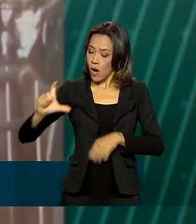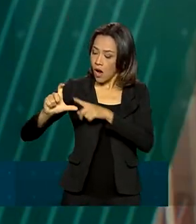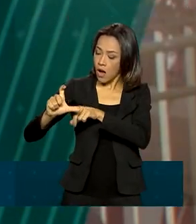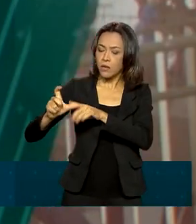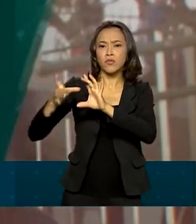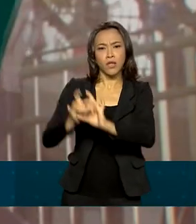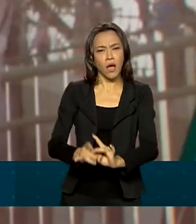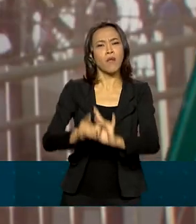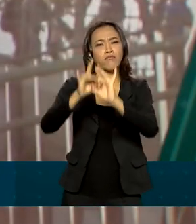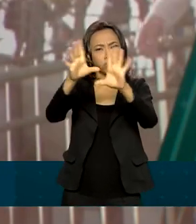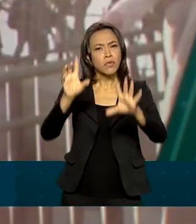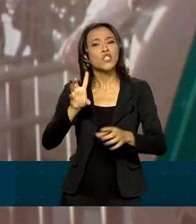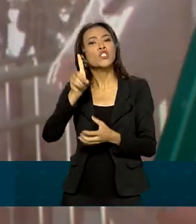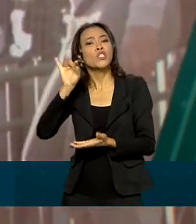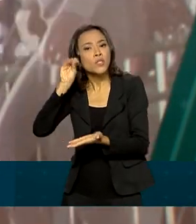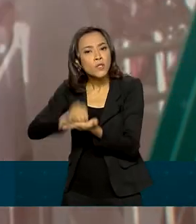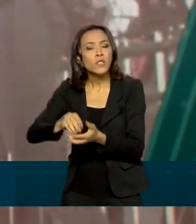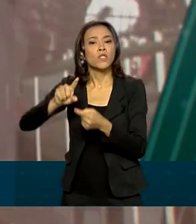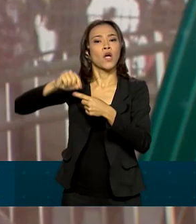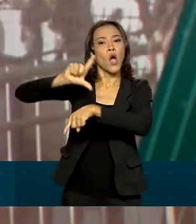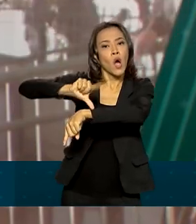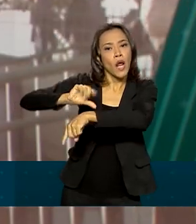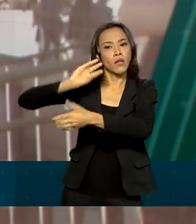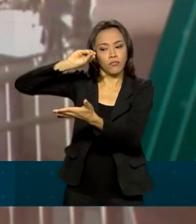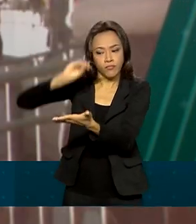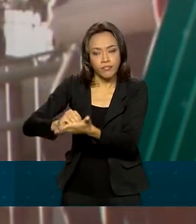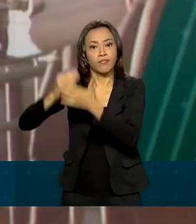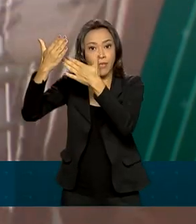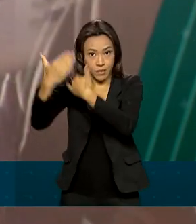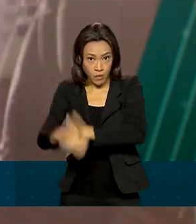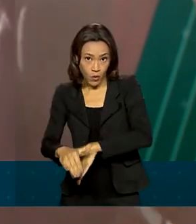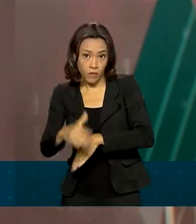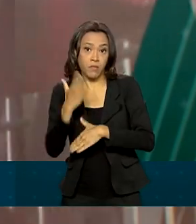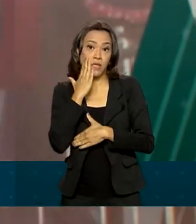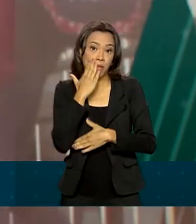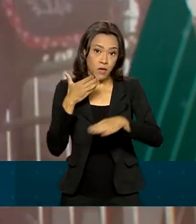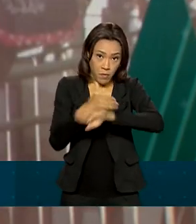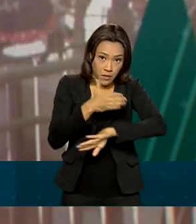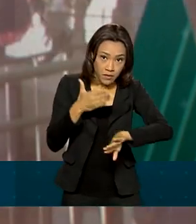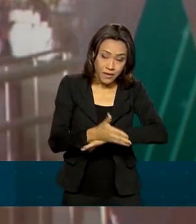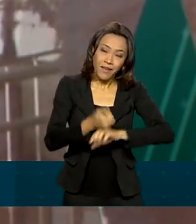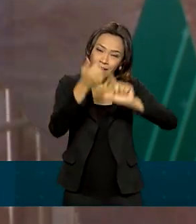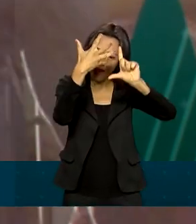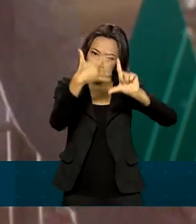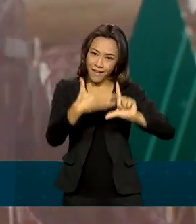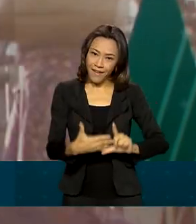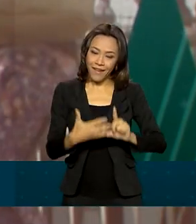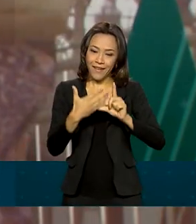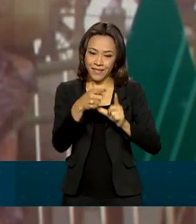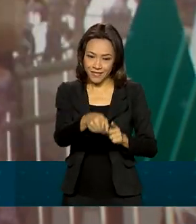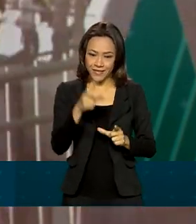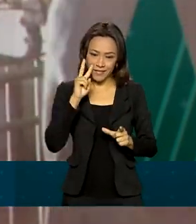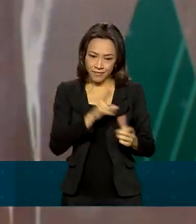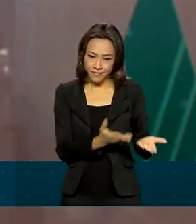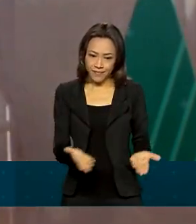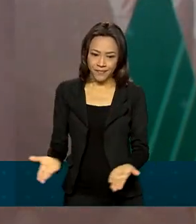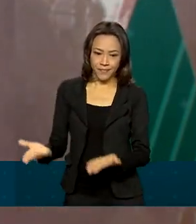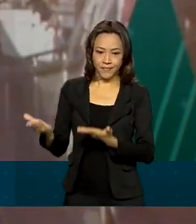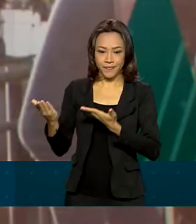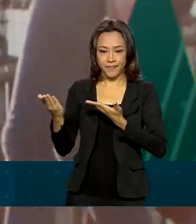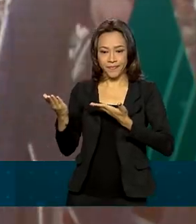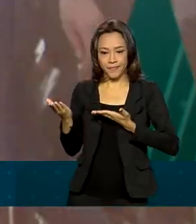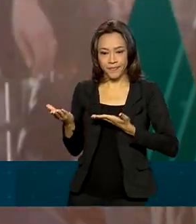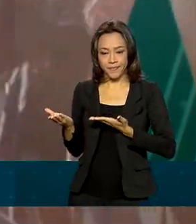disponível com data local e horário das avaliações. Para acessar o cartão, é só acessar a página do participante no endereço